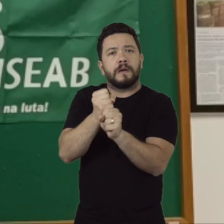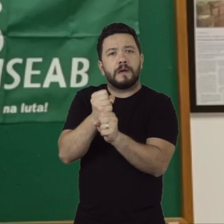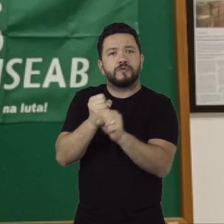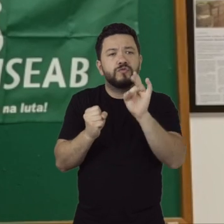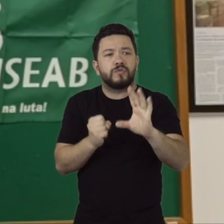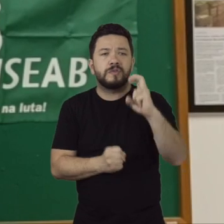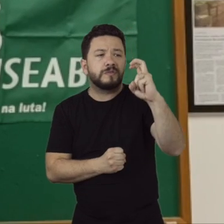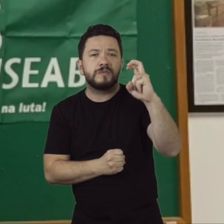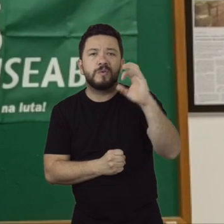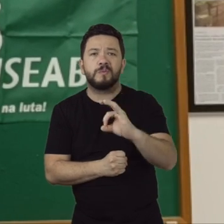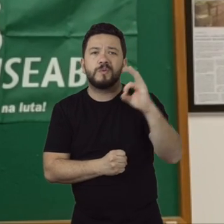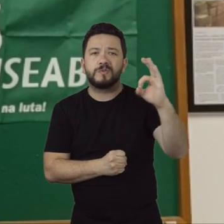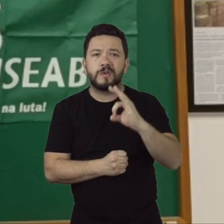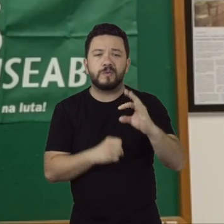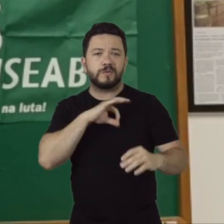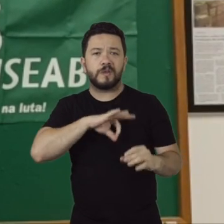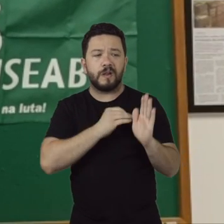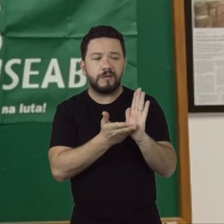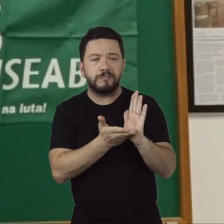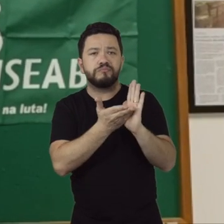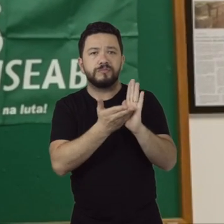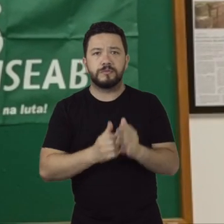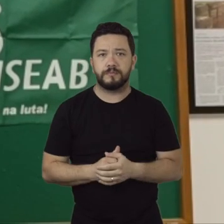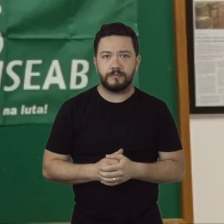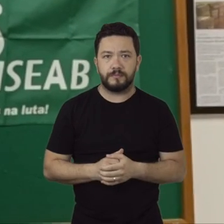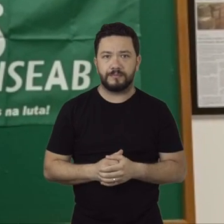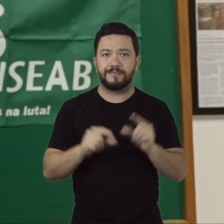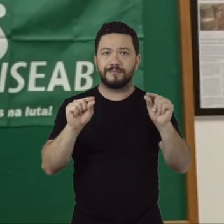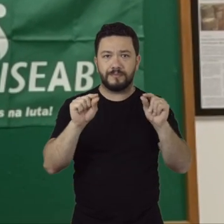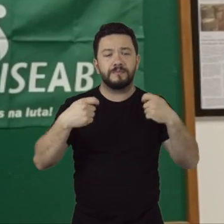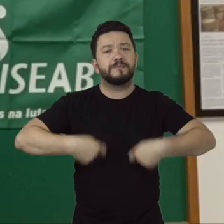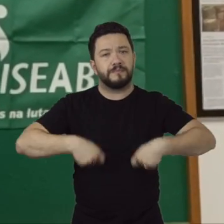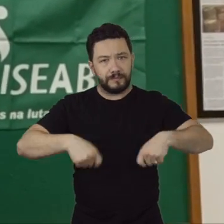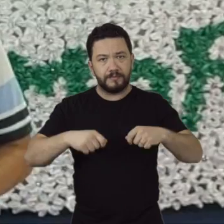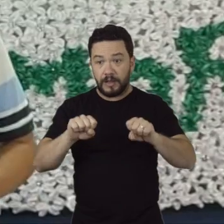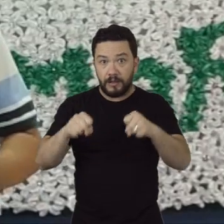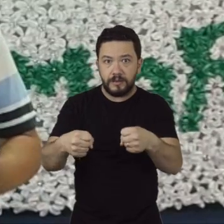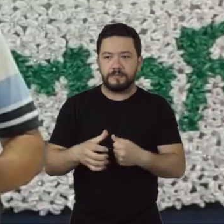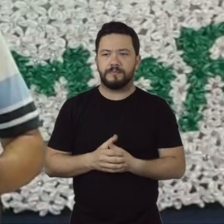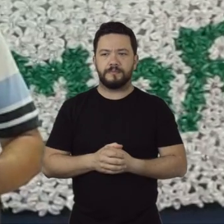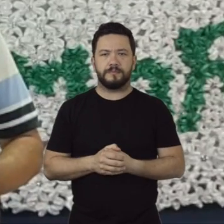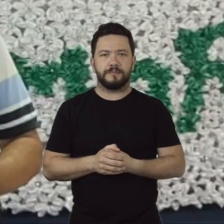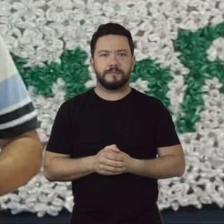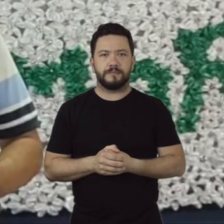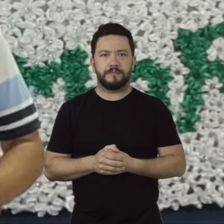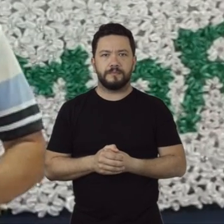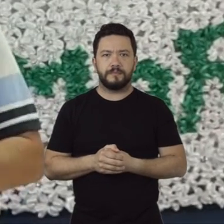% de reposição salarial. A defasagem inflacionária supera 26%. O pessoal